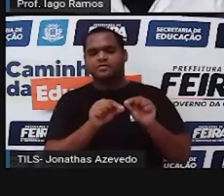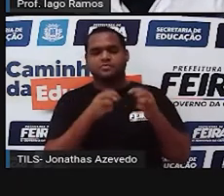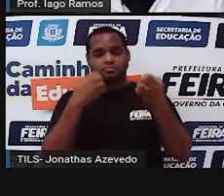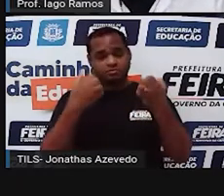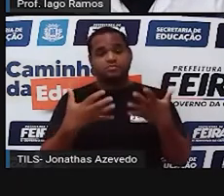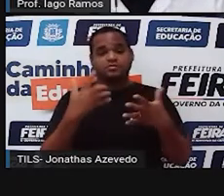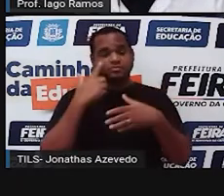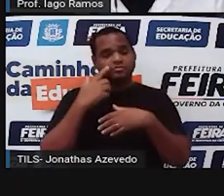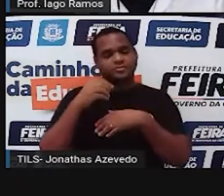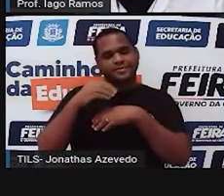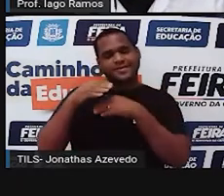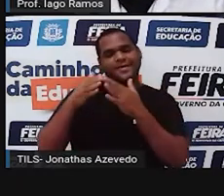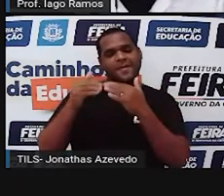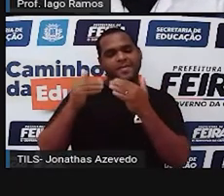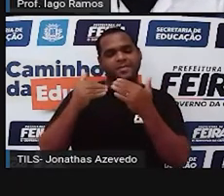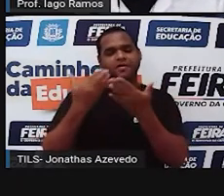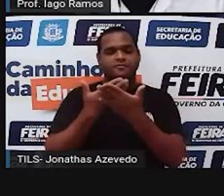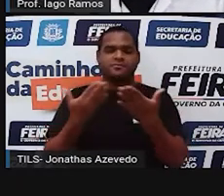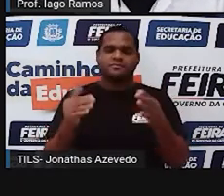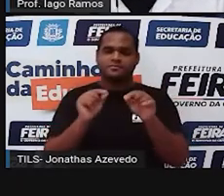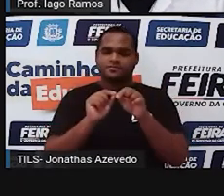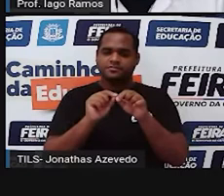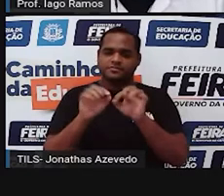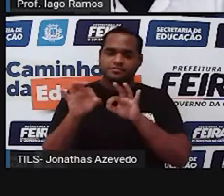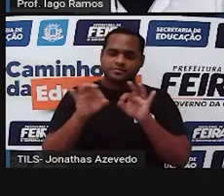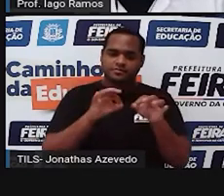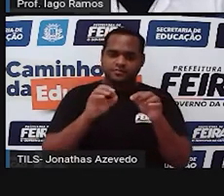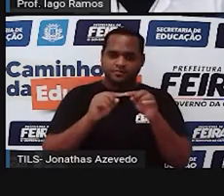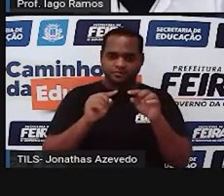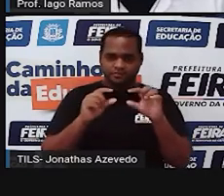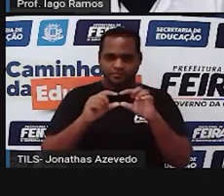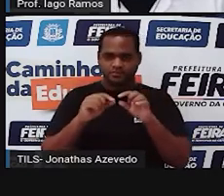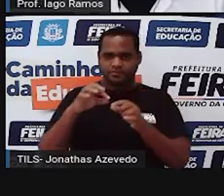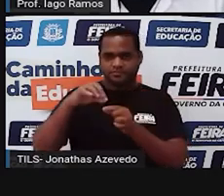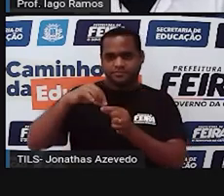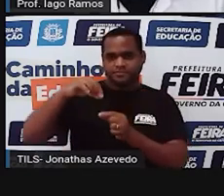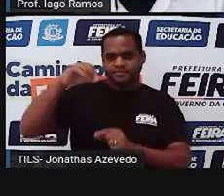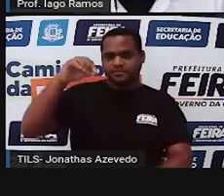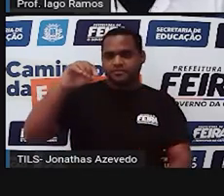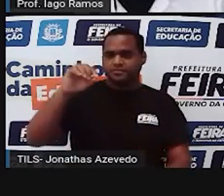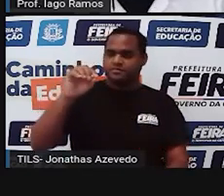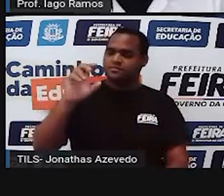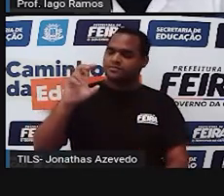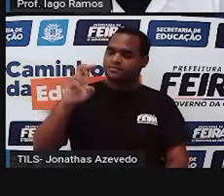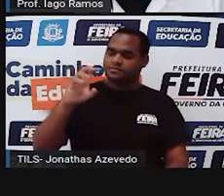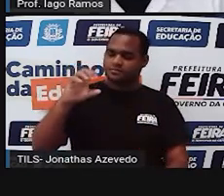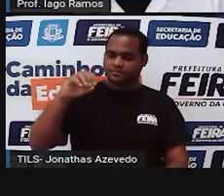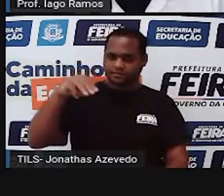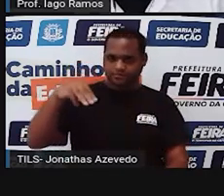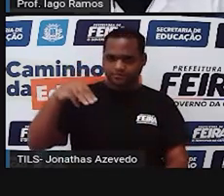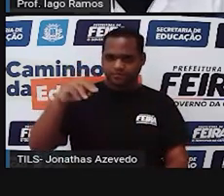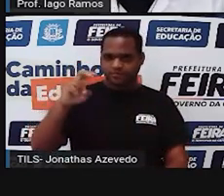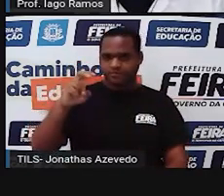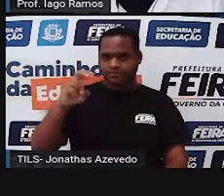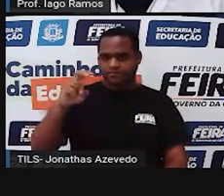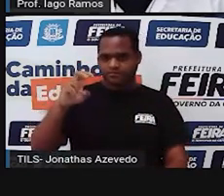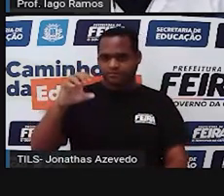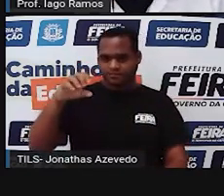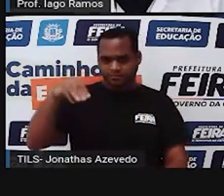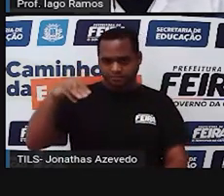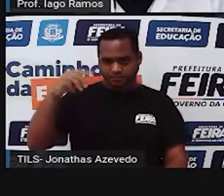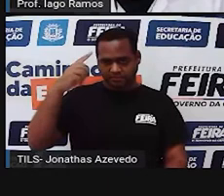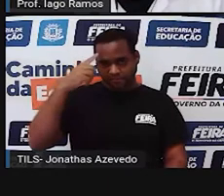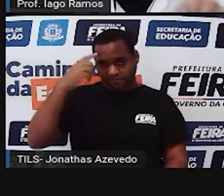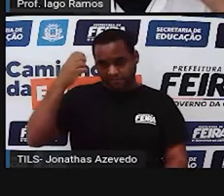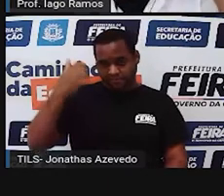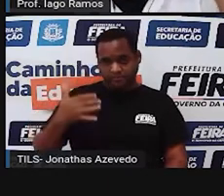foi essa aqui que eu pedi pra você fazer. Olha só. Vai fazer uma linha vertical, como tá aparecendo ali na tela. Com 5 centímetros. Pega a